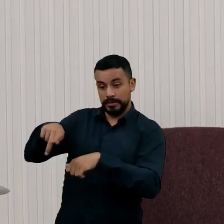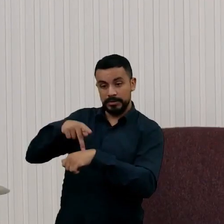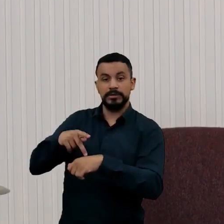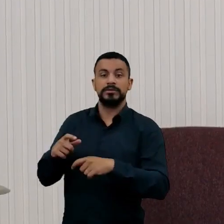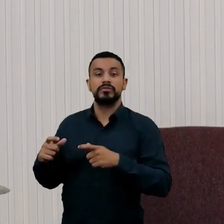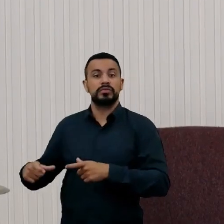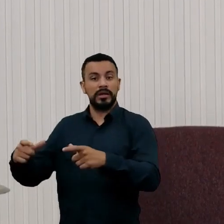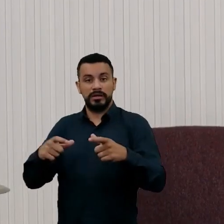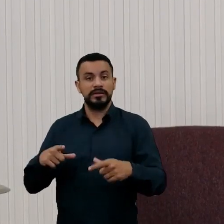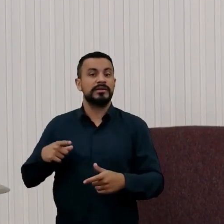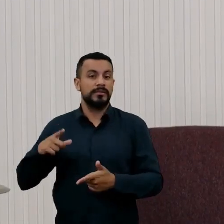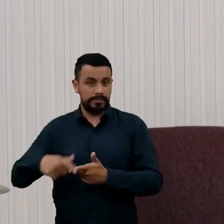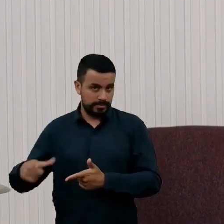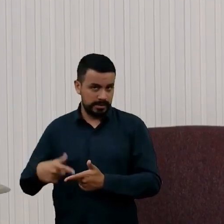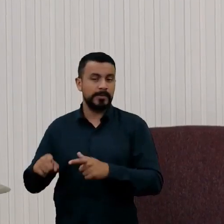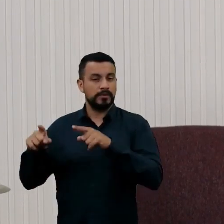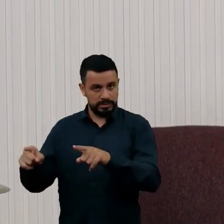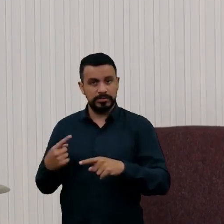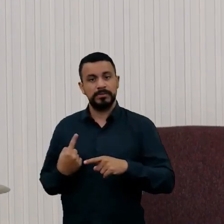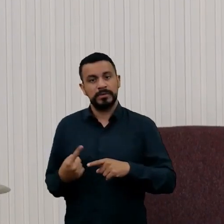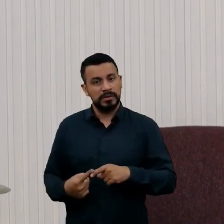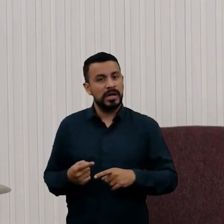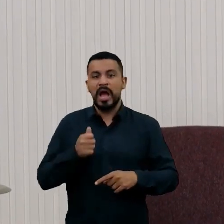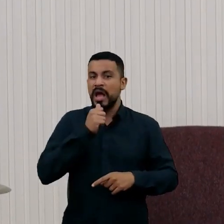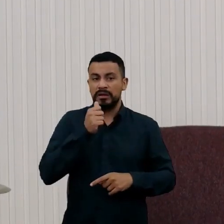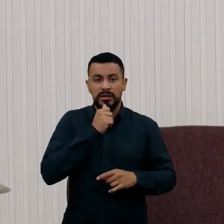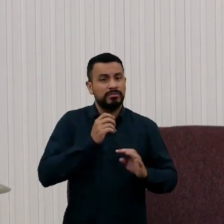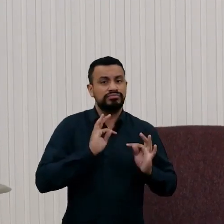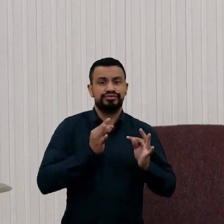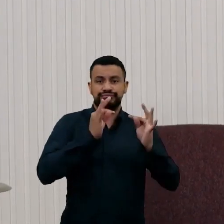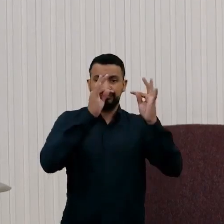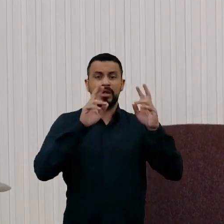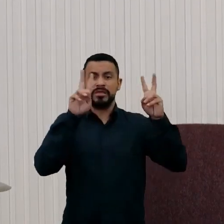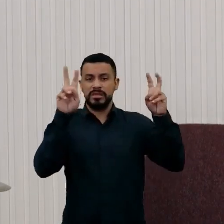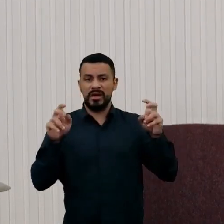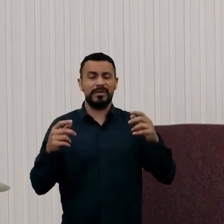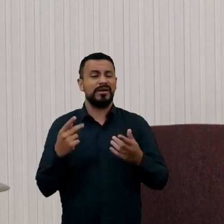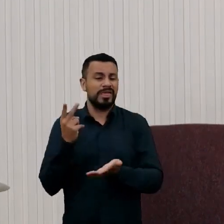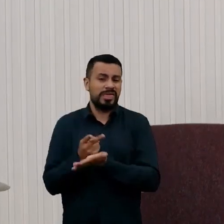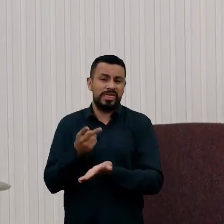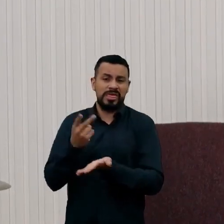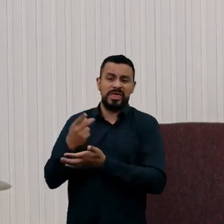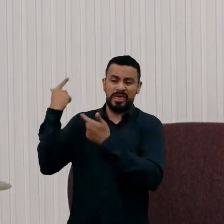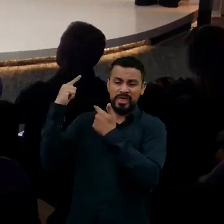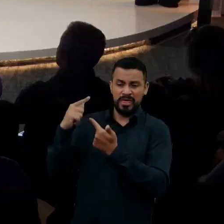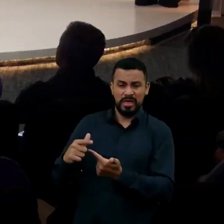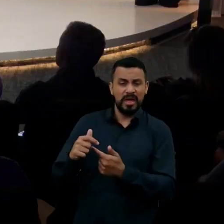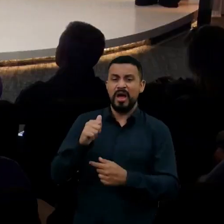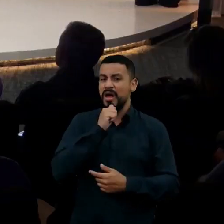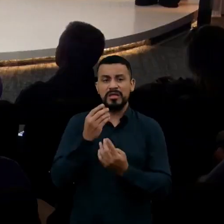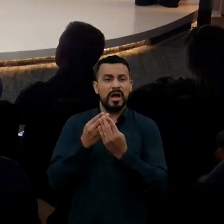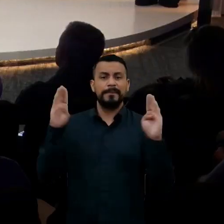têm problemas com isso porque não modernizaram as questões ainda tradicionais, não criaram espaço para